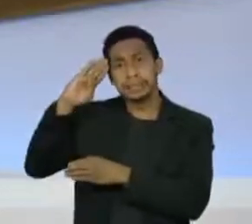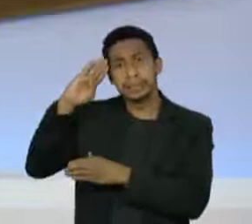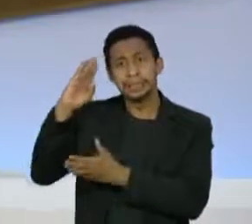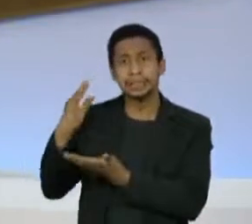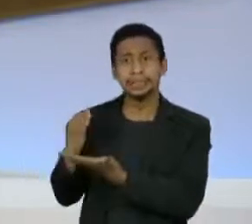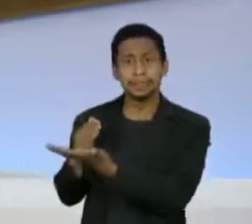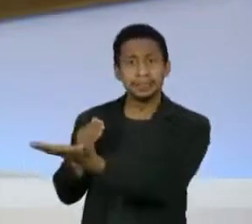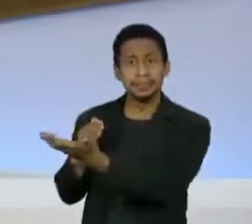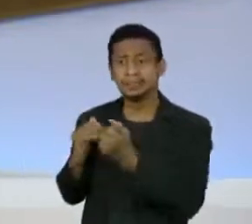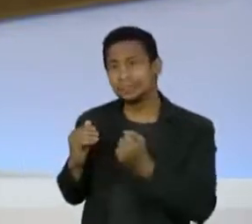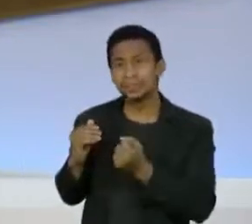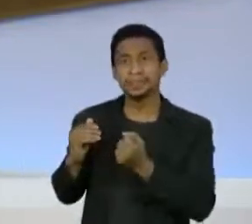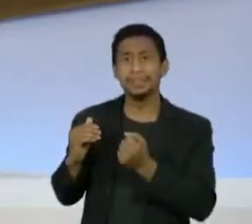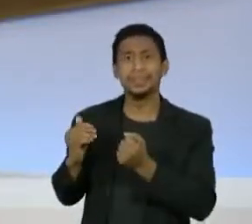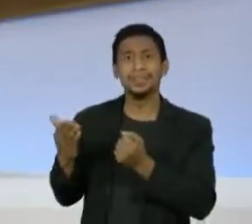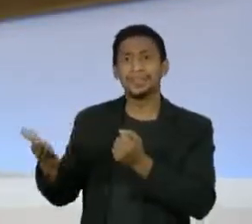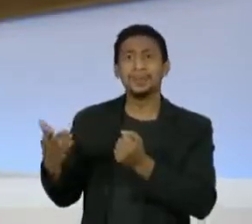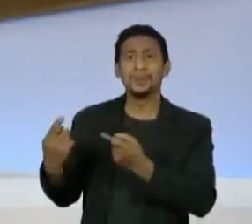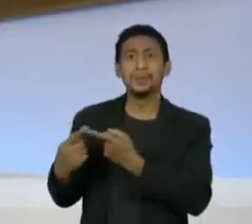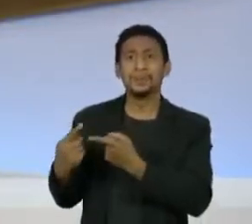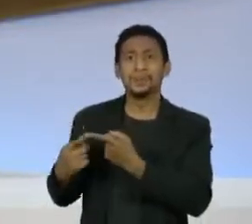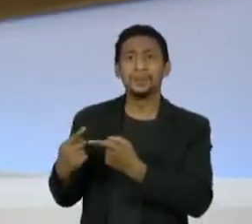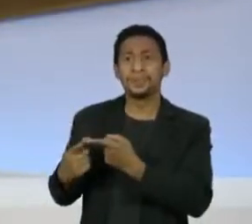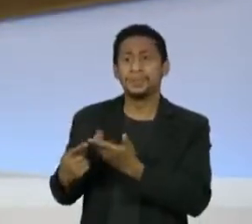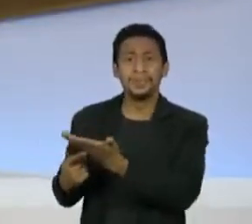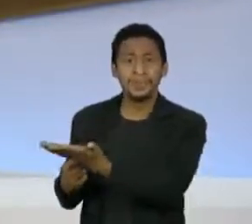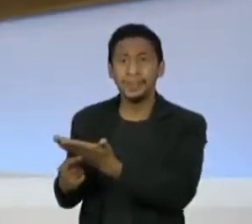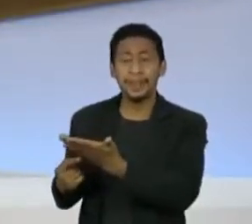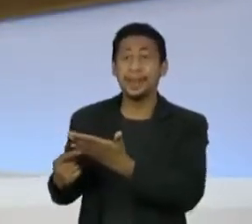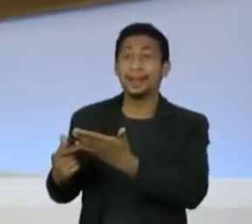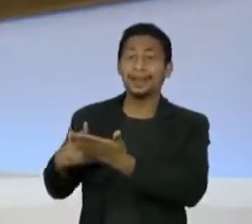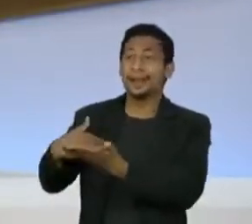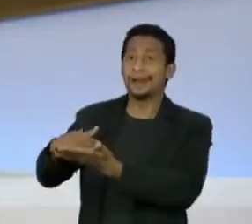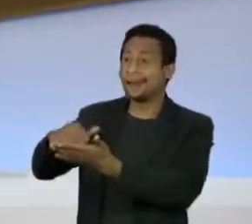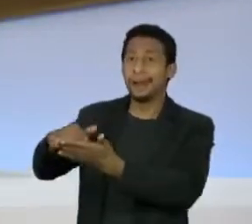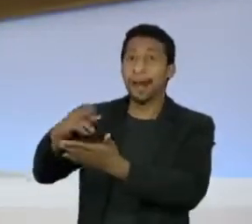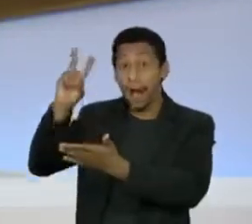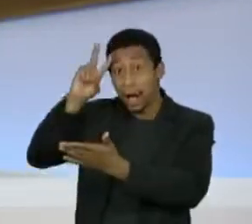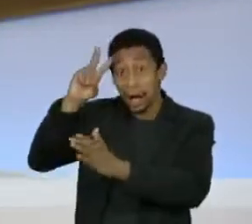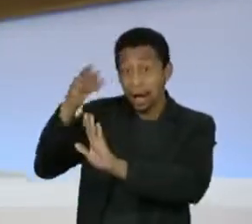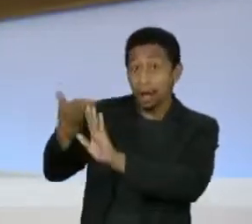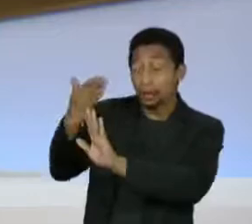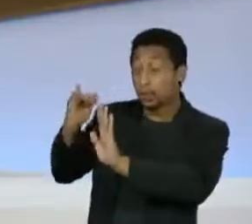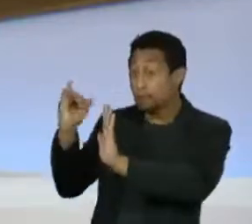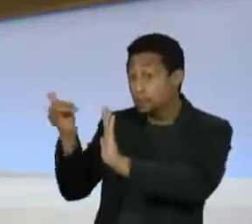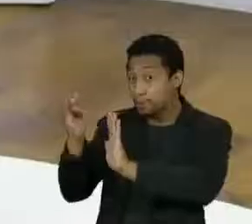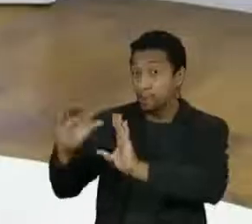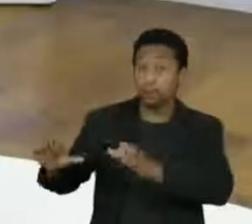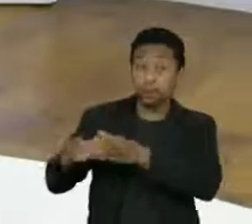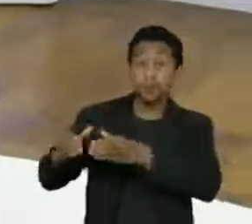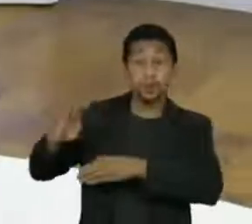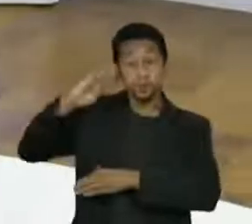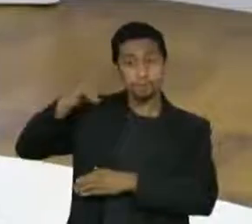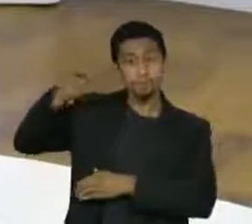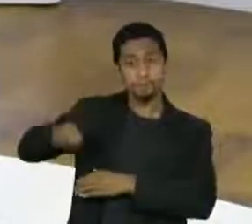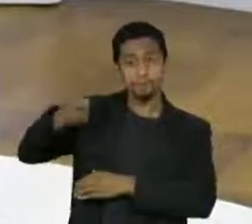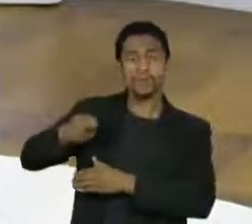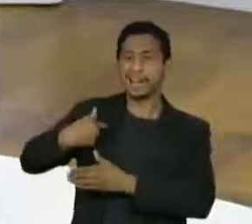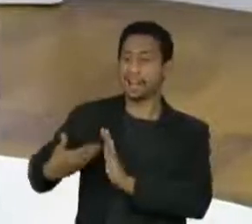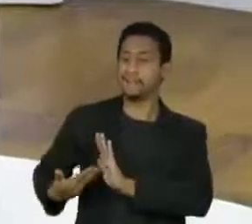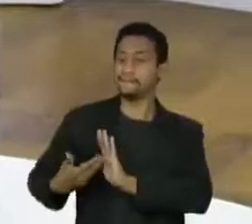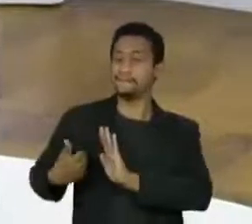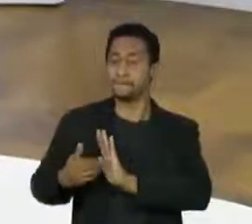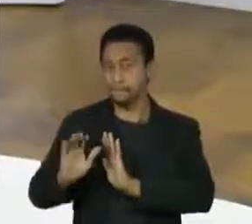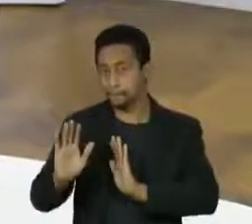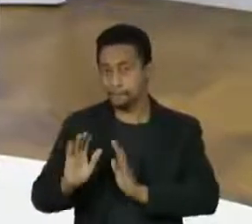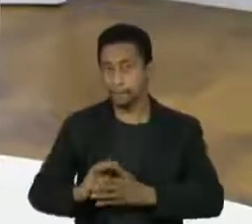não encorra em uma espécie de anistia ou mesmo um apagão da história, como ocorreu em fatos relacionados ao regime militar. Bom, inicialmente nós temos que